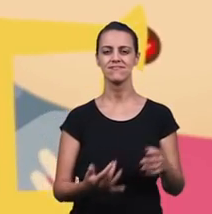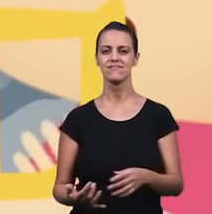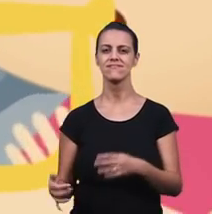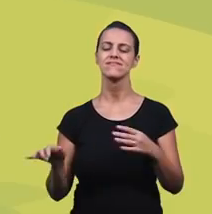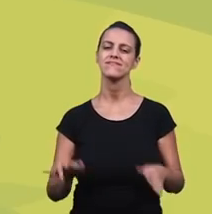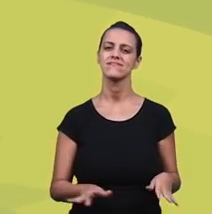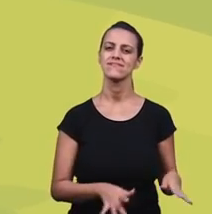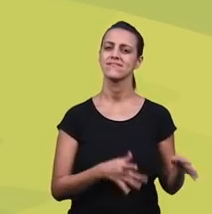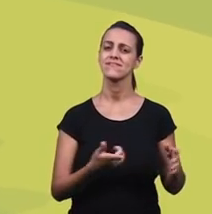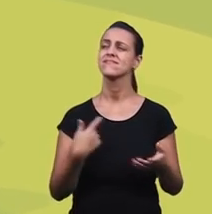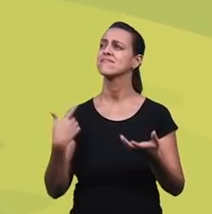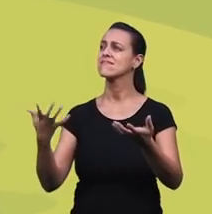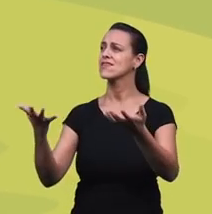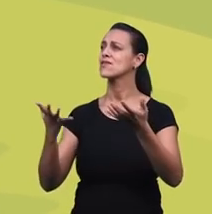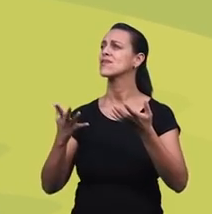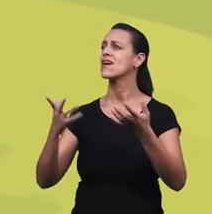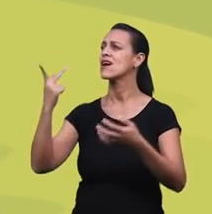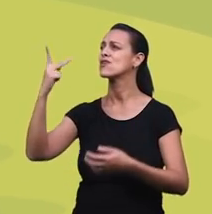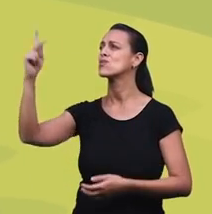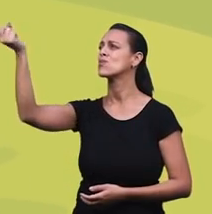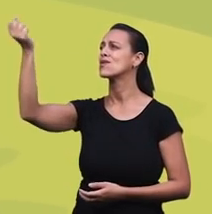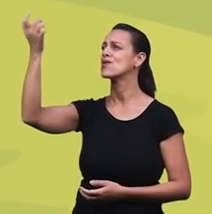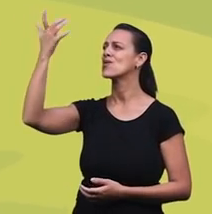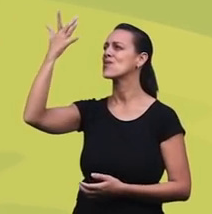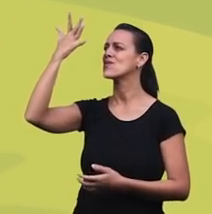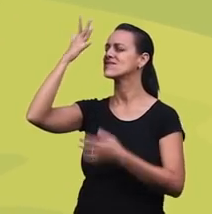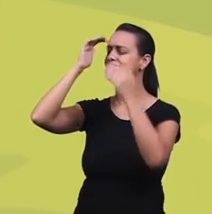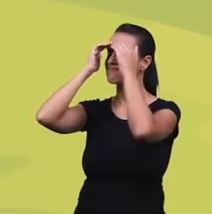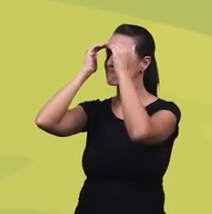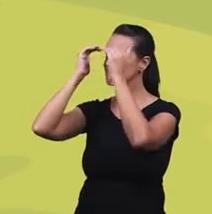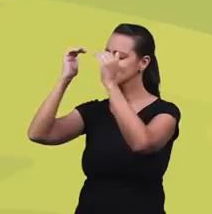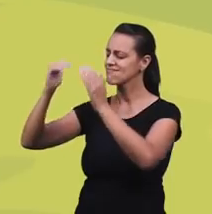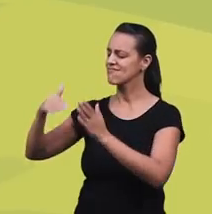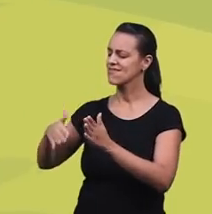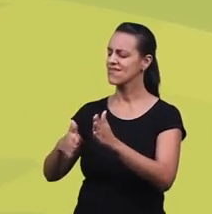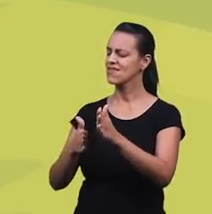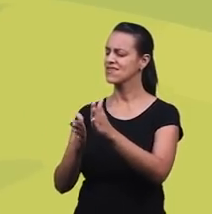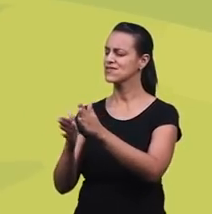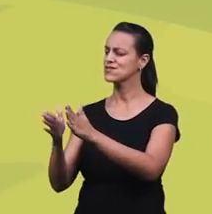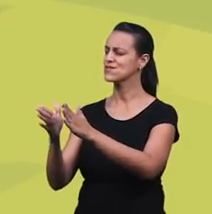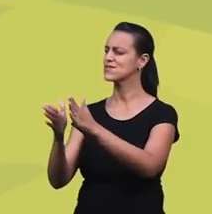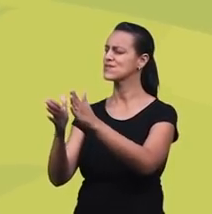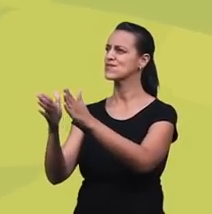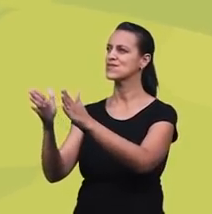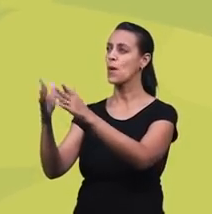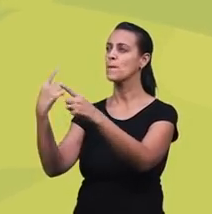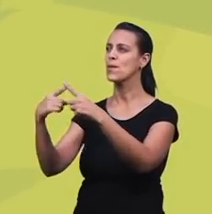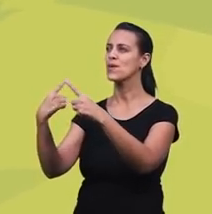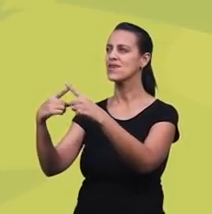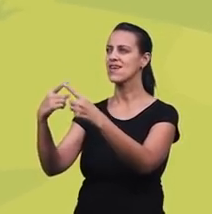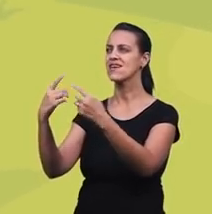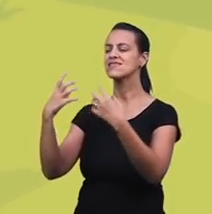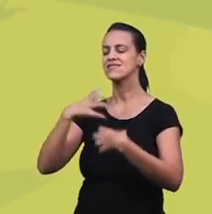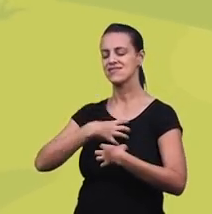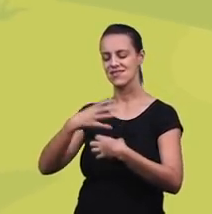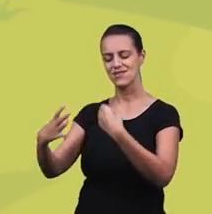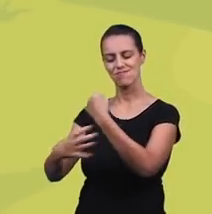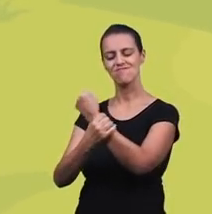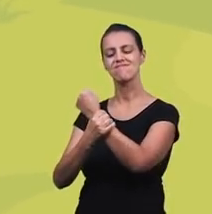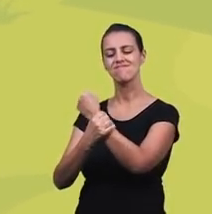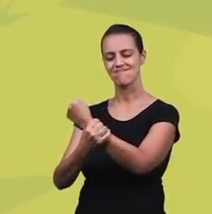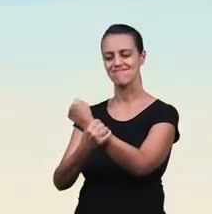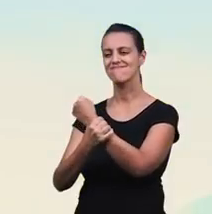Quero andar Quero na Tua luz, Senhor Só assim estou